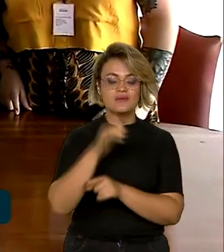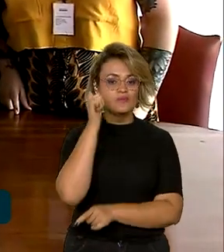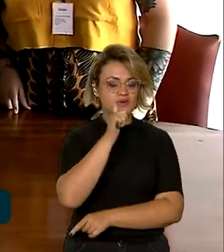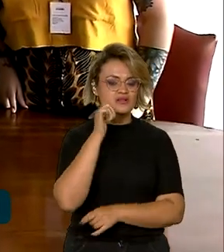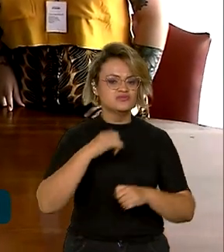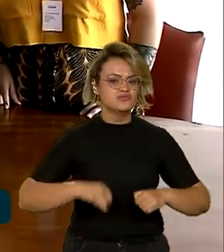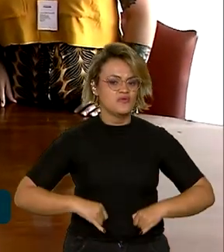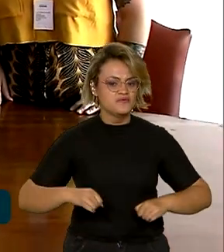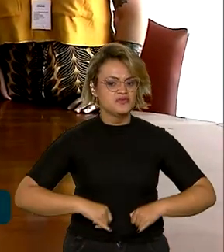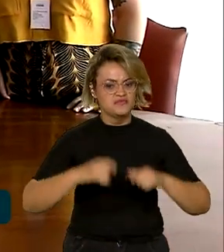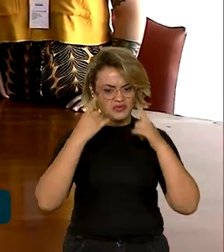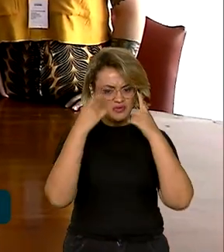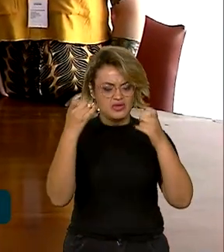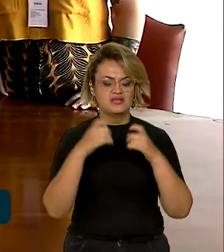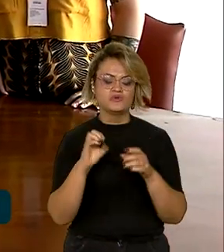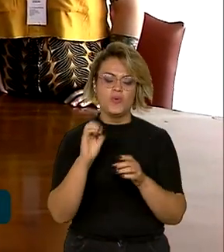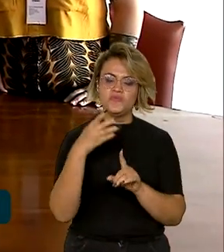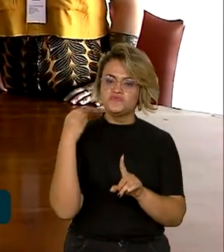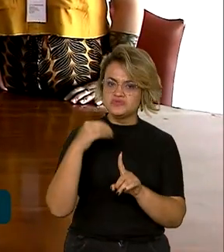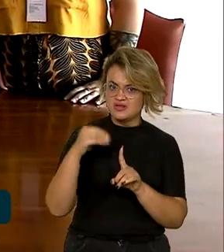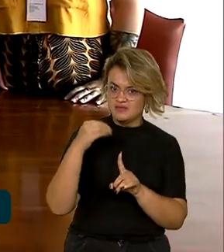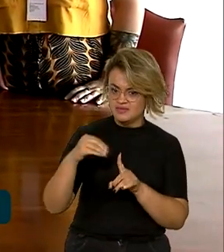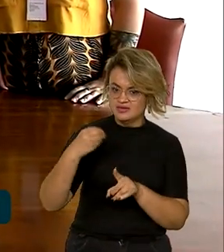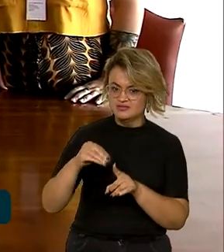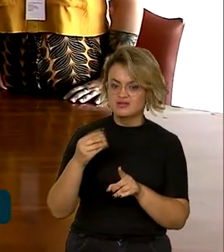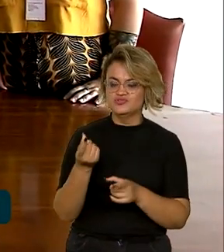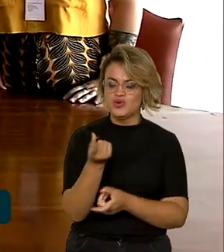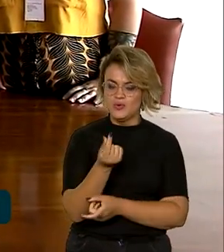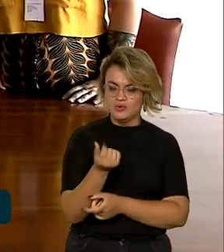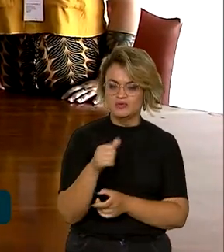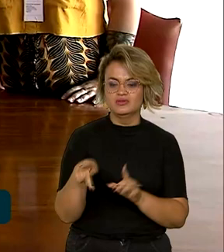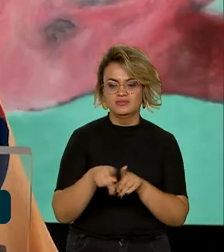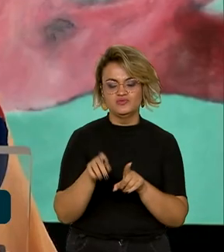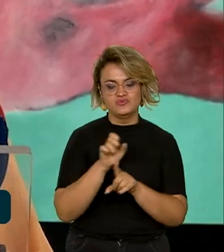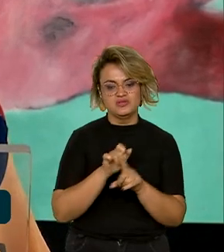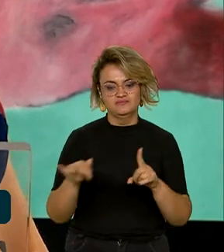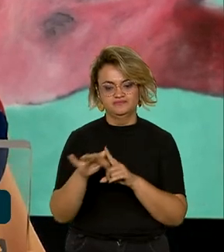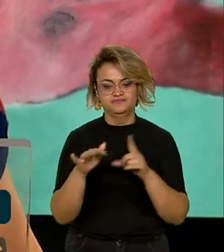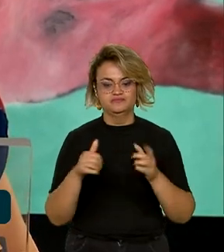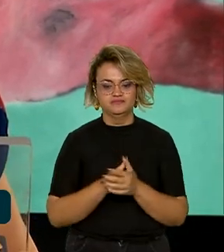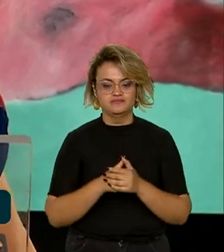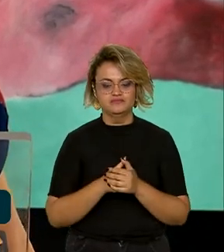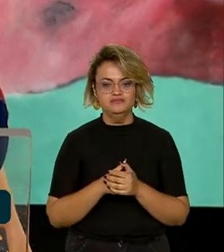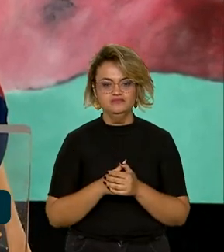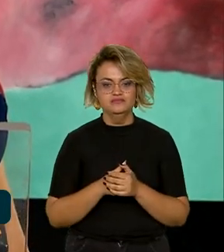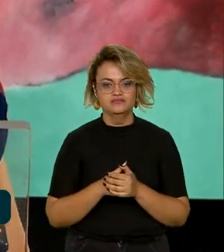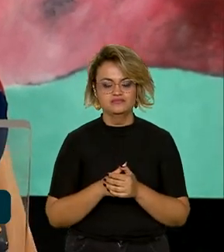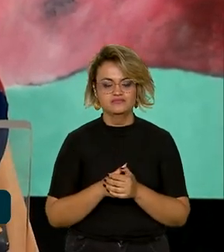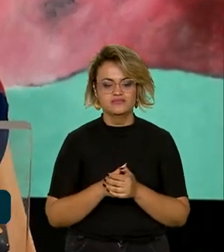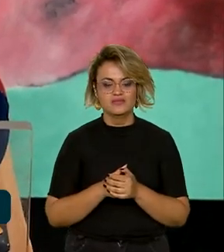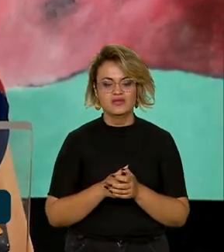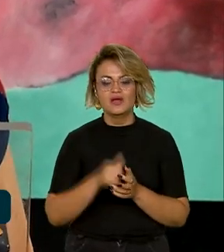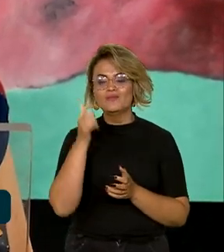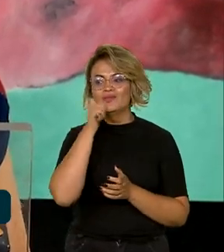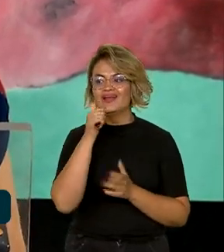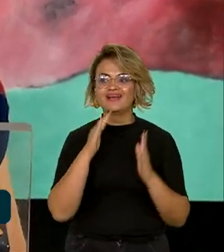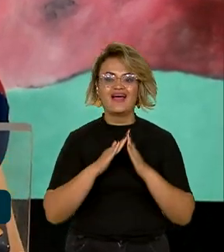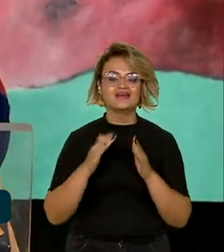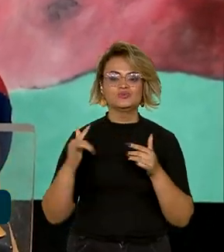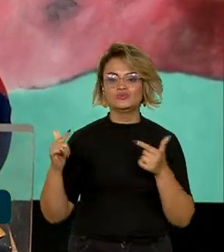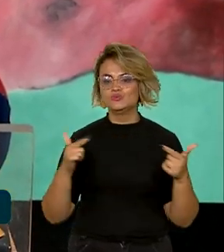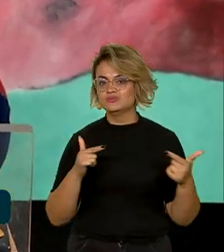violência em situação de vulnerabilidade econômica e social. As mulheres que hoje não têm onde ficar